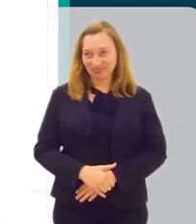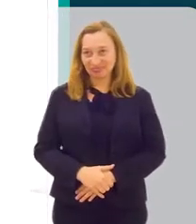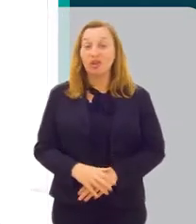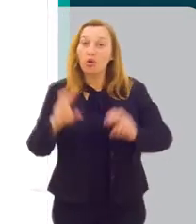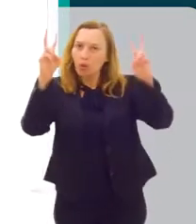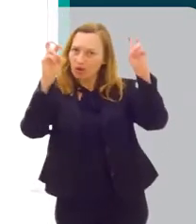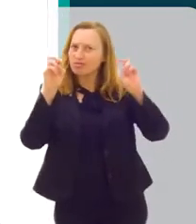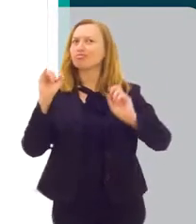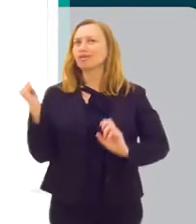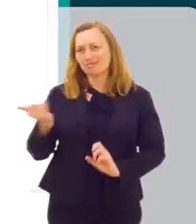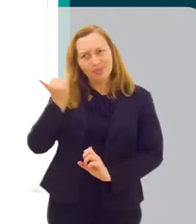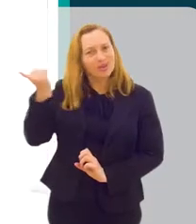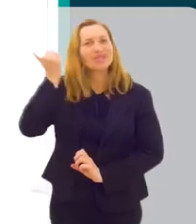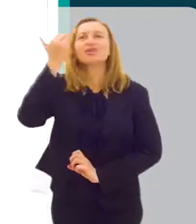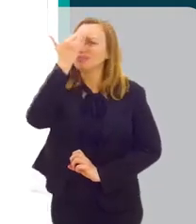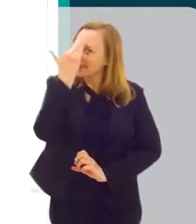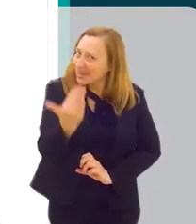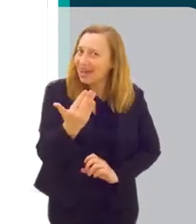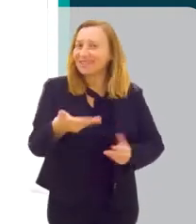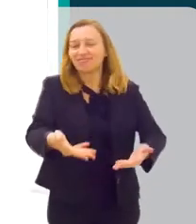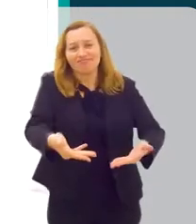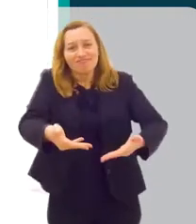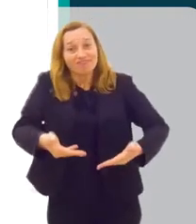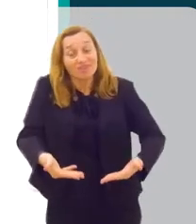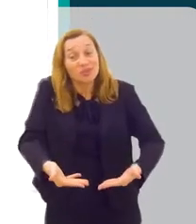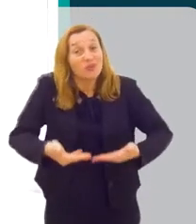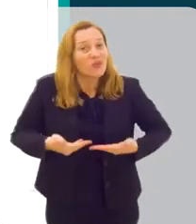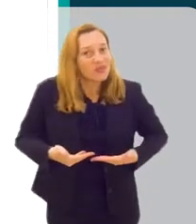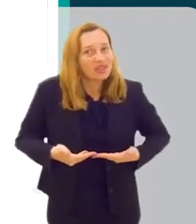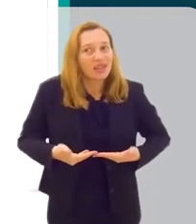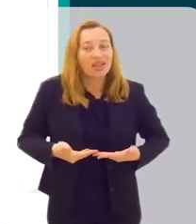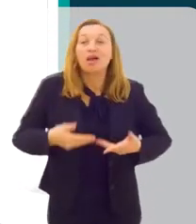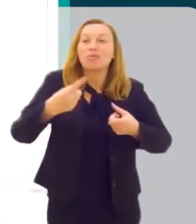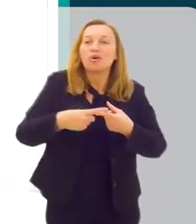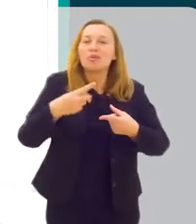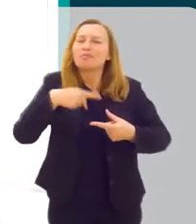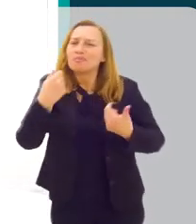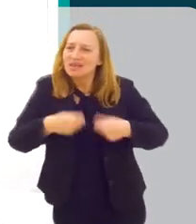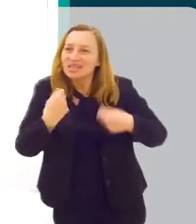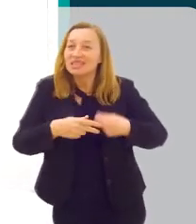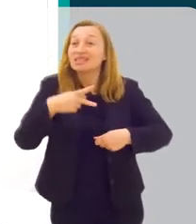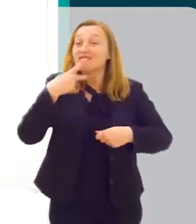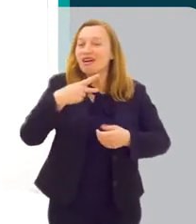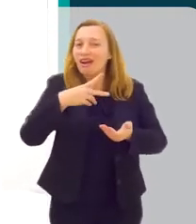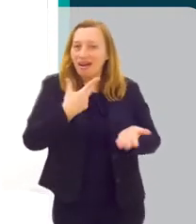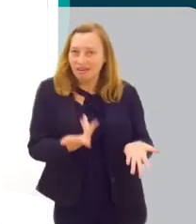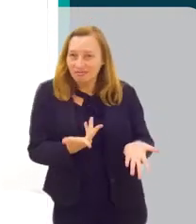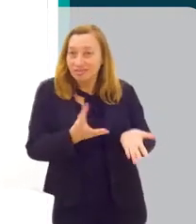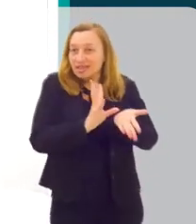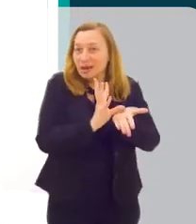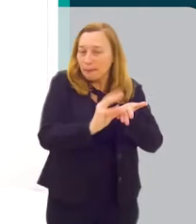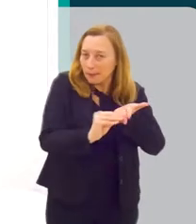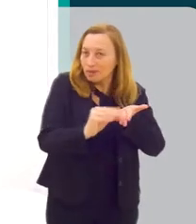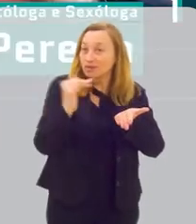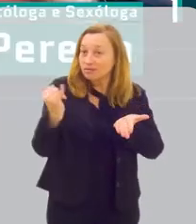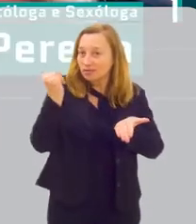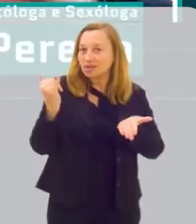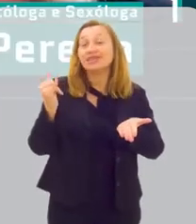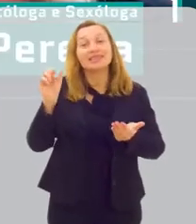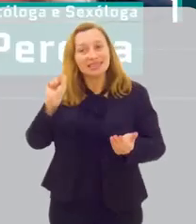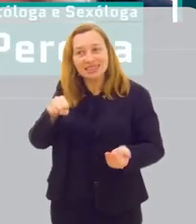obrigada. O assunto é importante. Obrigada por me convidar, porque a gente precisa trazer essa pauta.